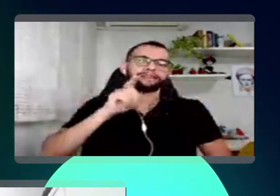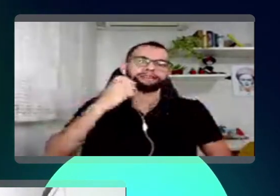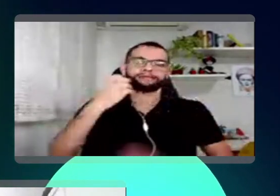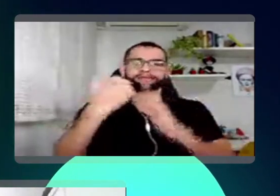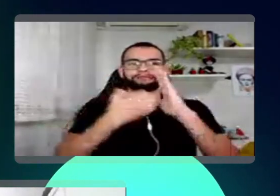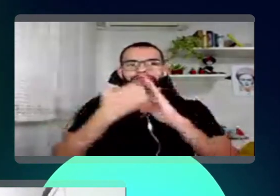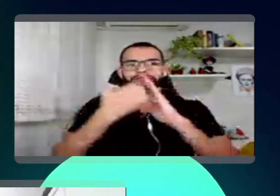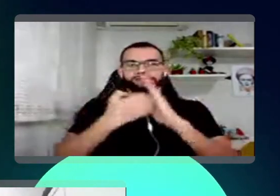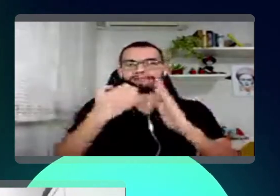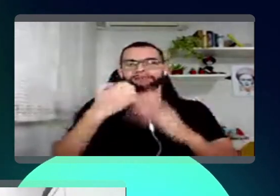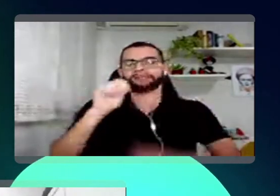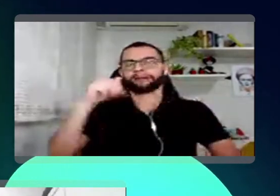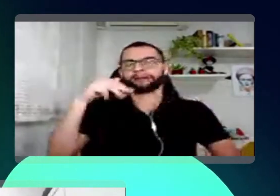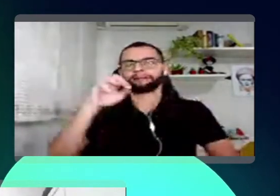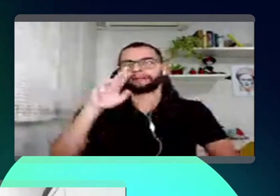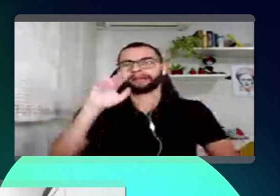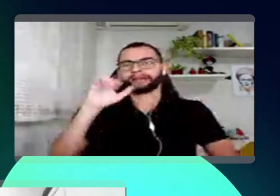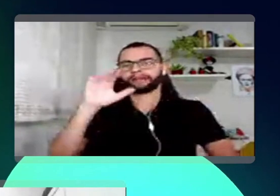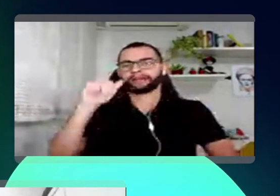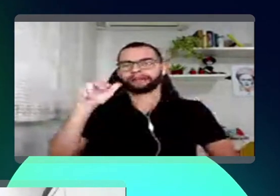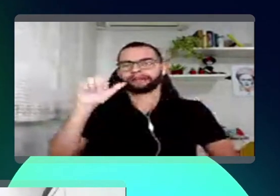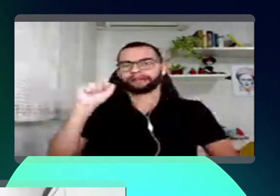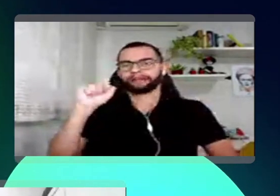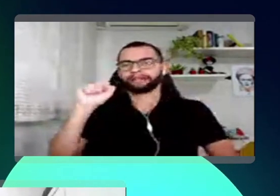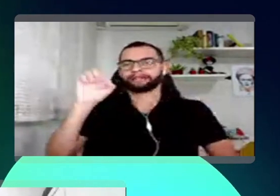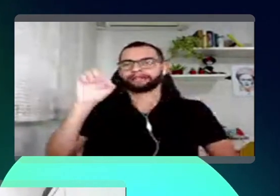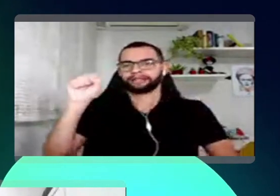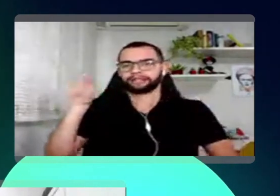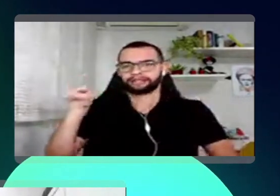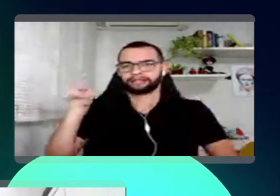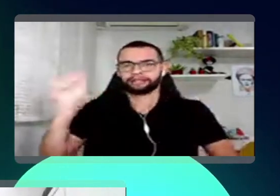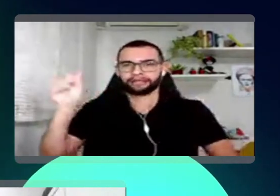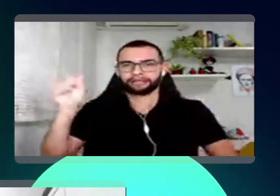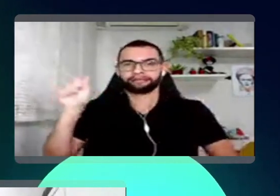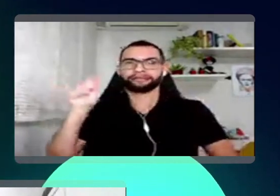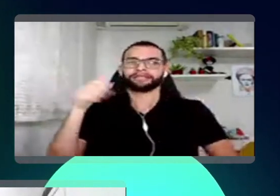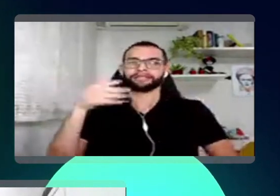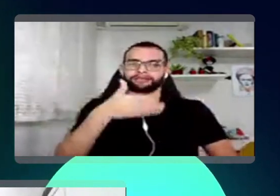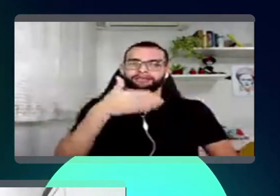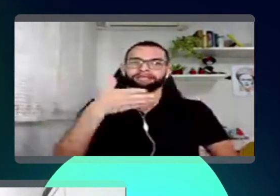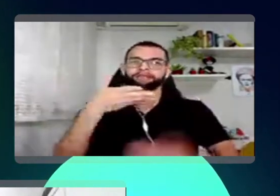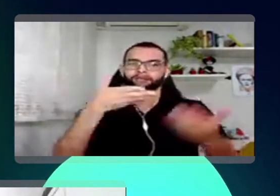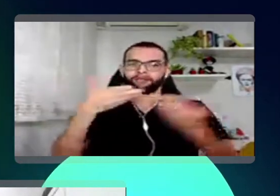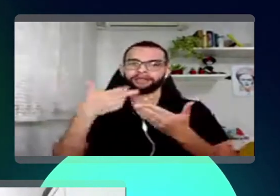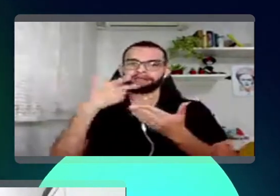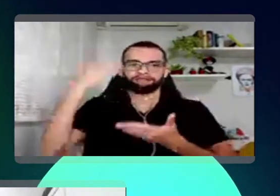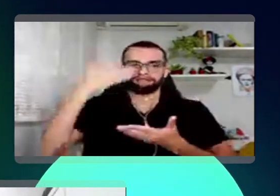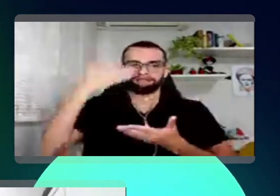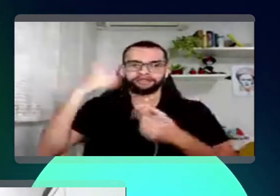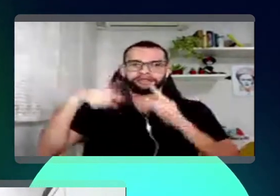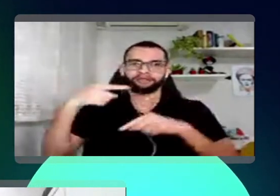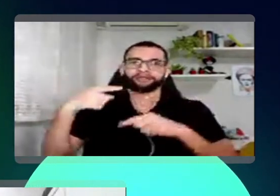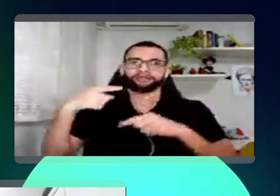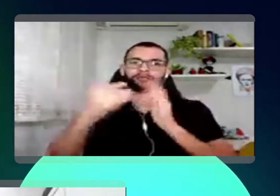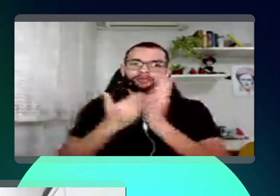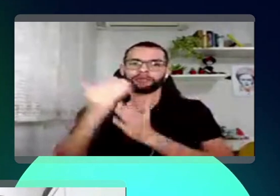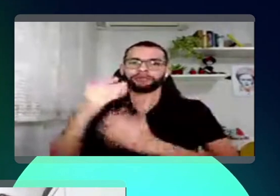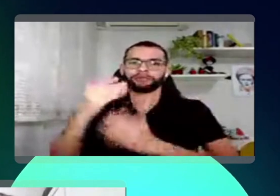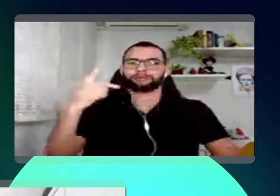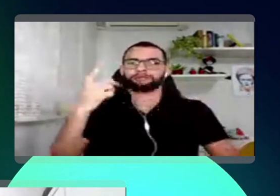rapidinho para ele e depois a gente volta com o nosso convidado do dia, que é o Pedro. Vai lá, Matheus.